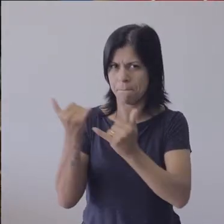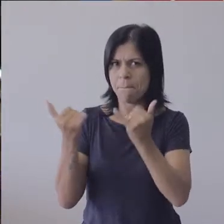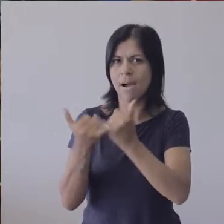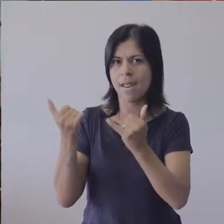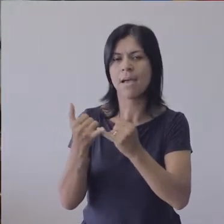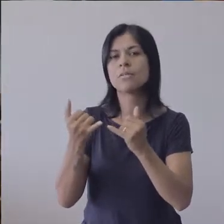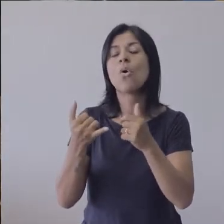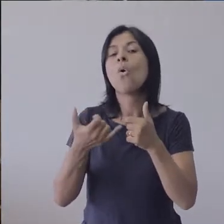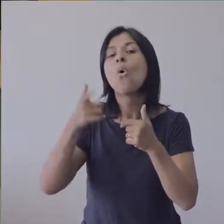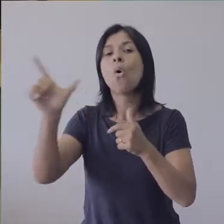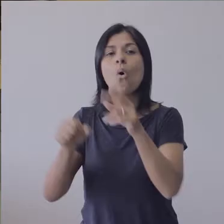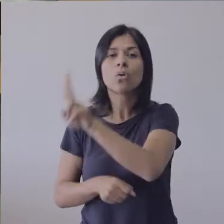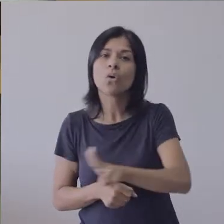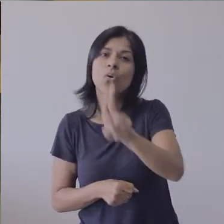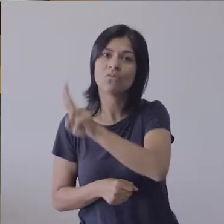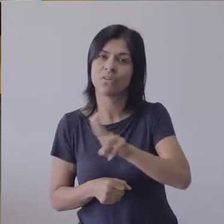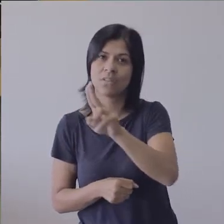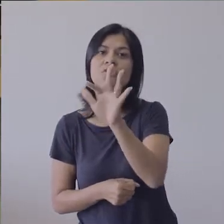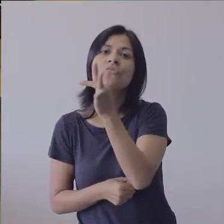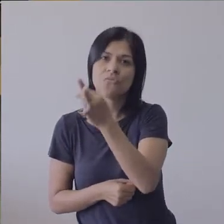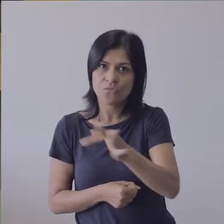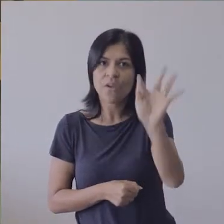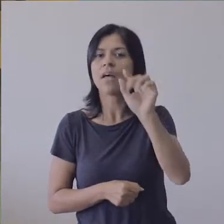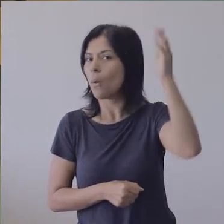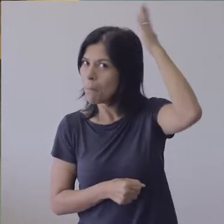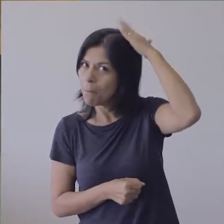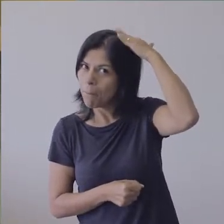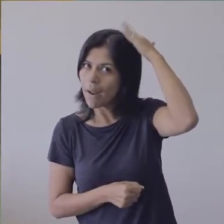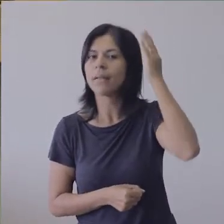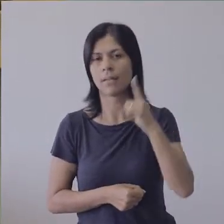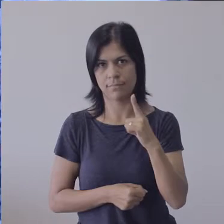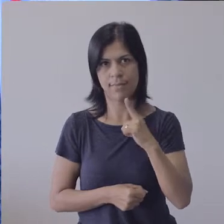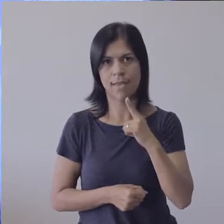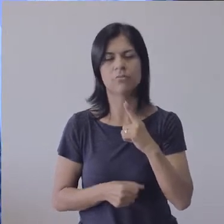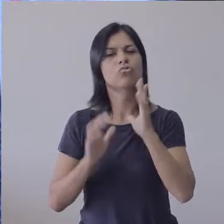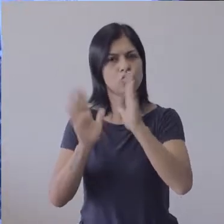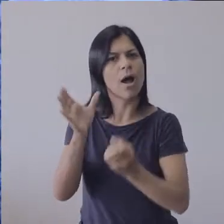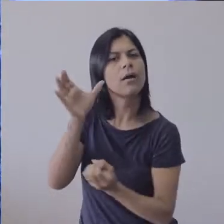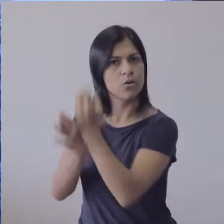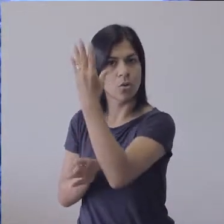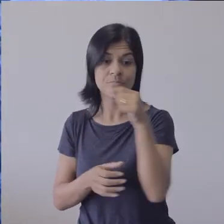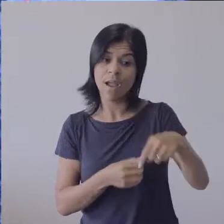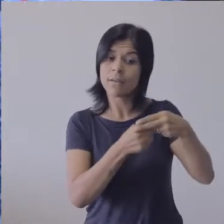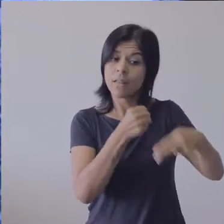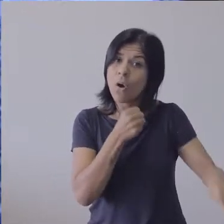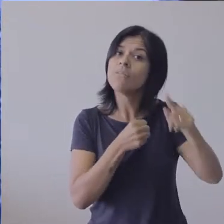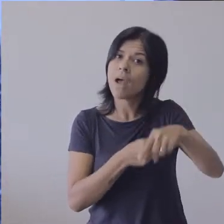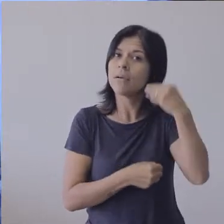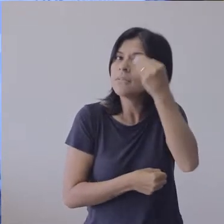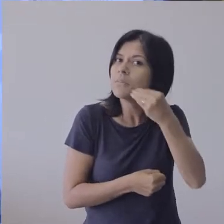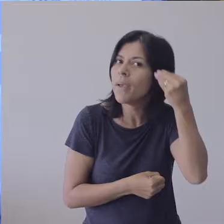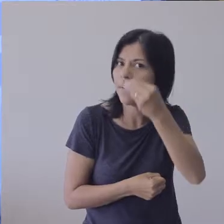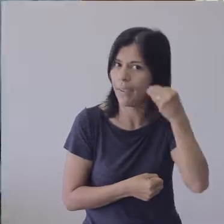utilizado na Universidade Federal do Paraná. O aplicativo em funcionamento na UFIS está em fase de testes e